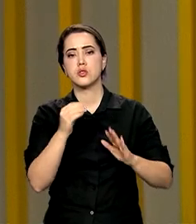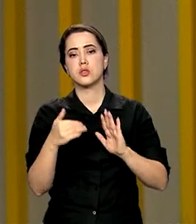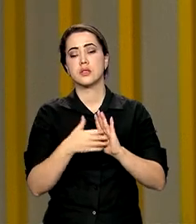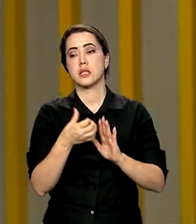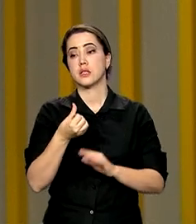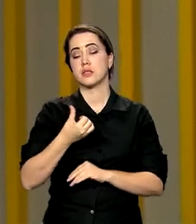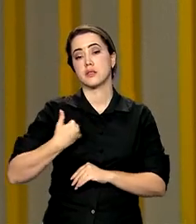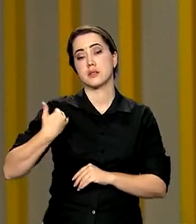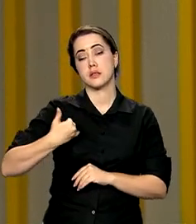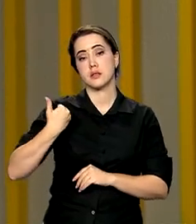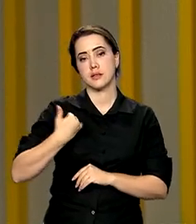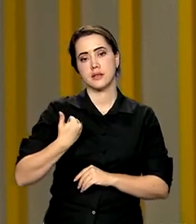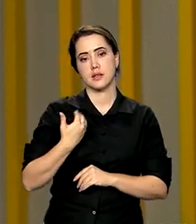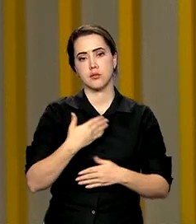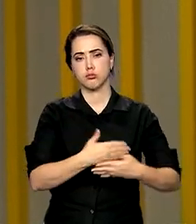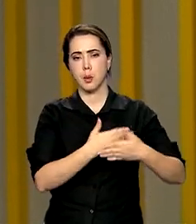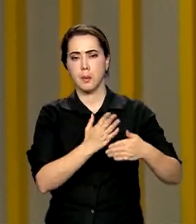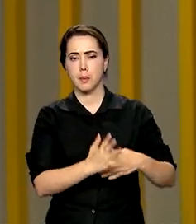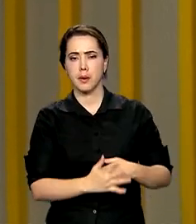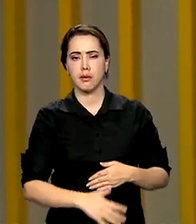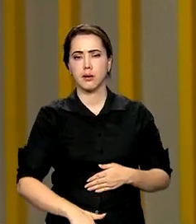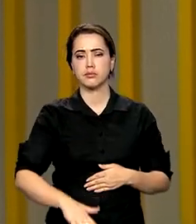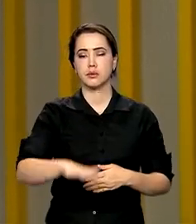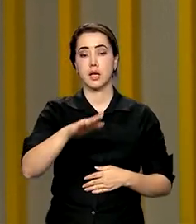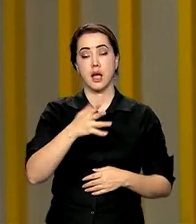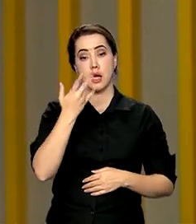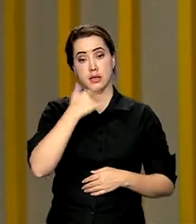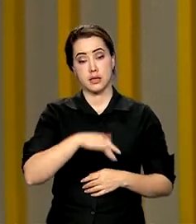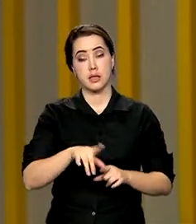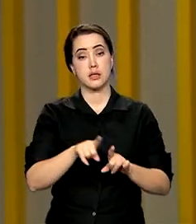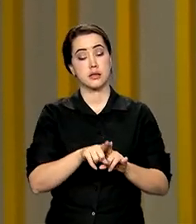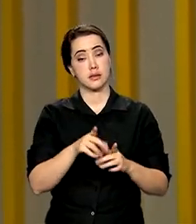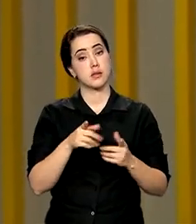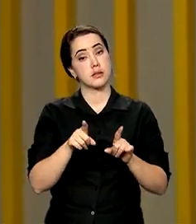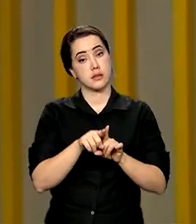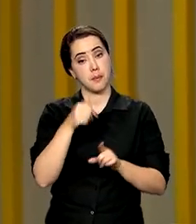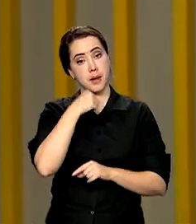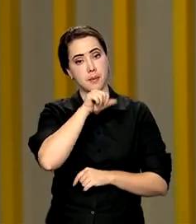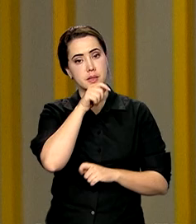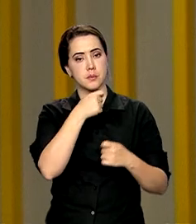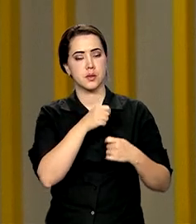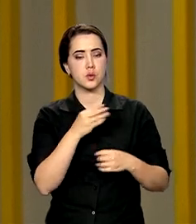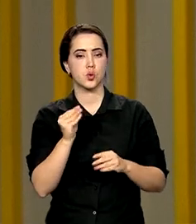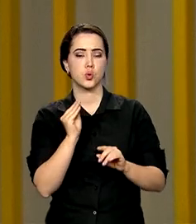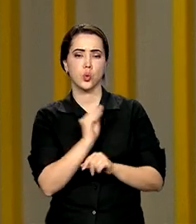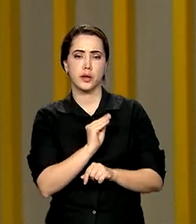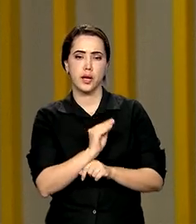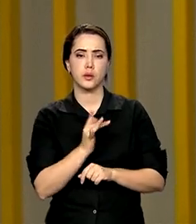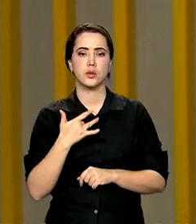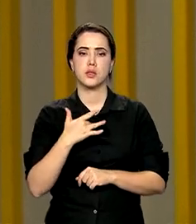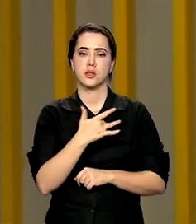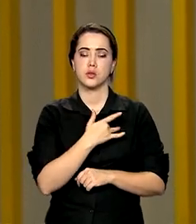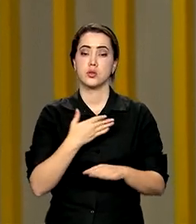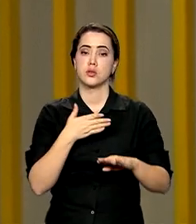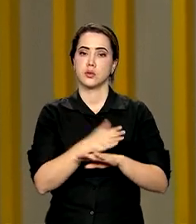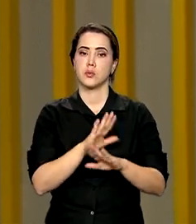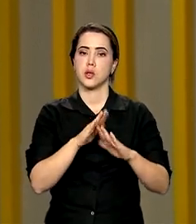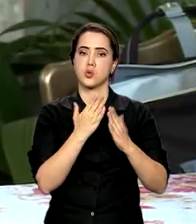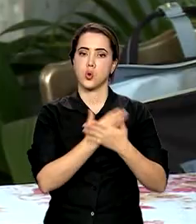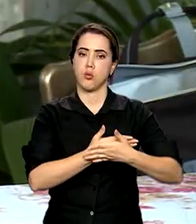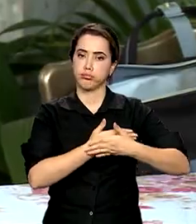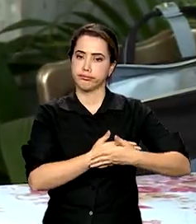6 anos em que tanto as crianças quanto as mães precisam de assistência à saúde e também acesso a creches.